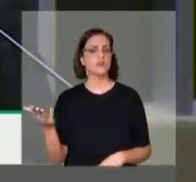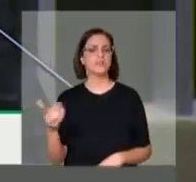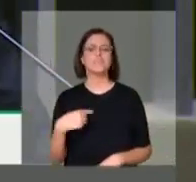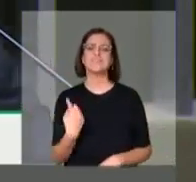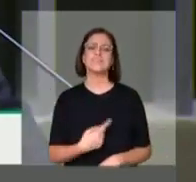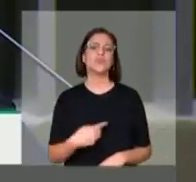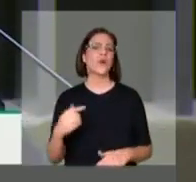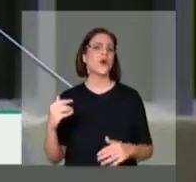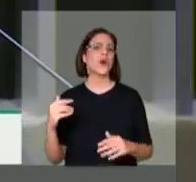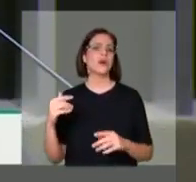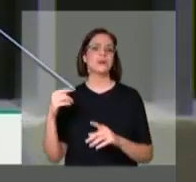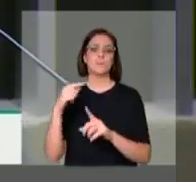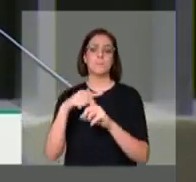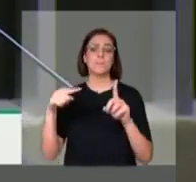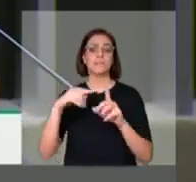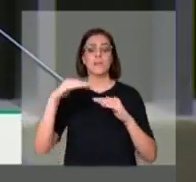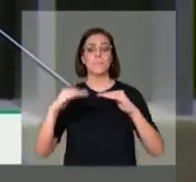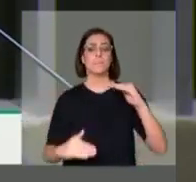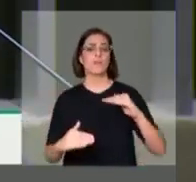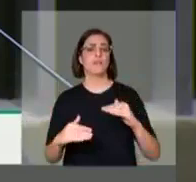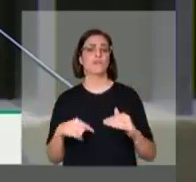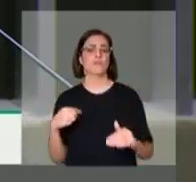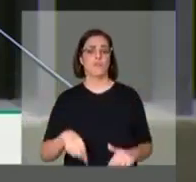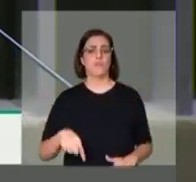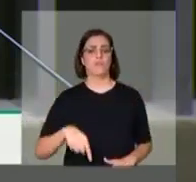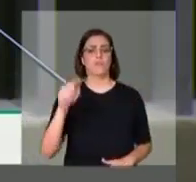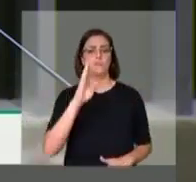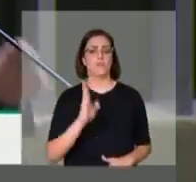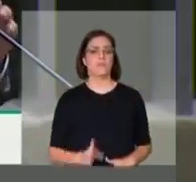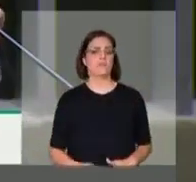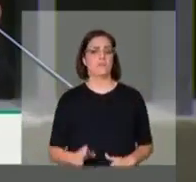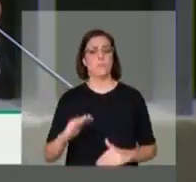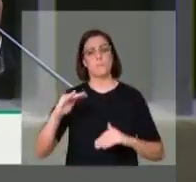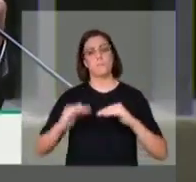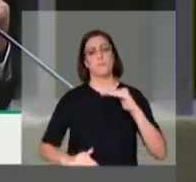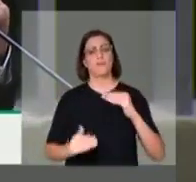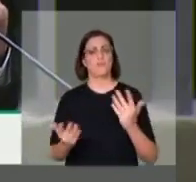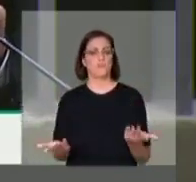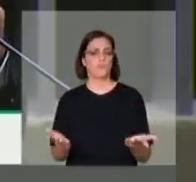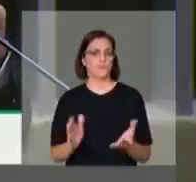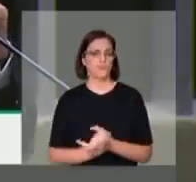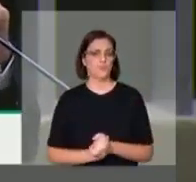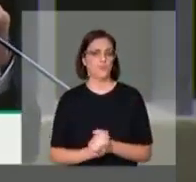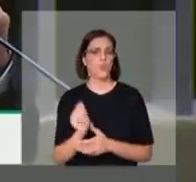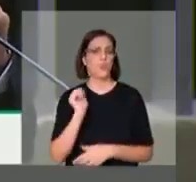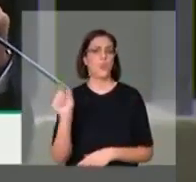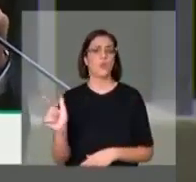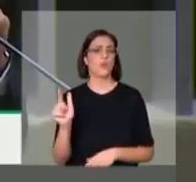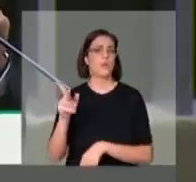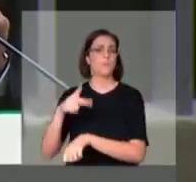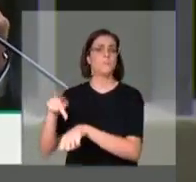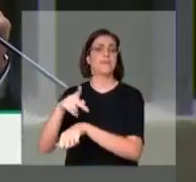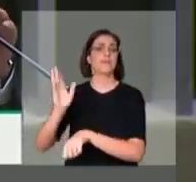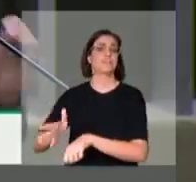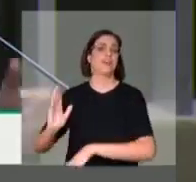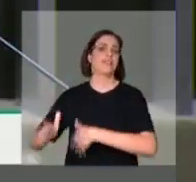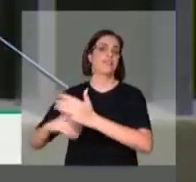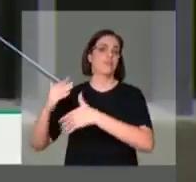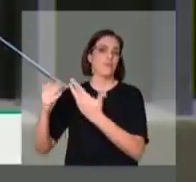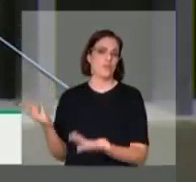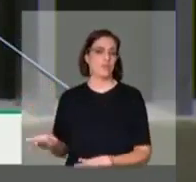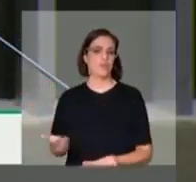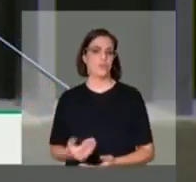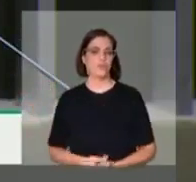menos da metade do número de pesquisadores com doutorado do que tem os países desenvolvidos,